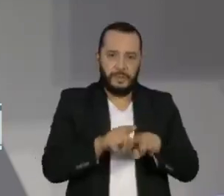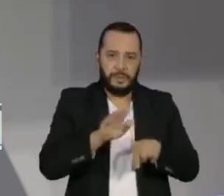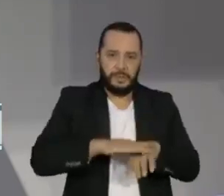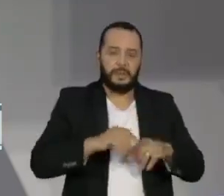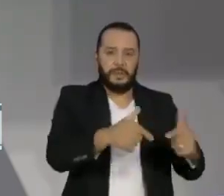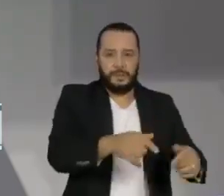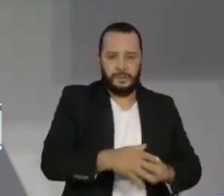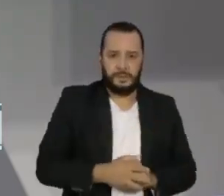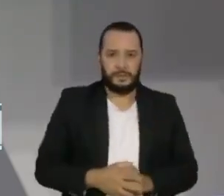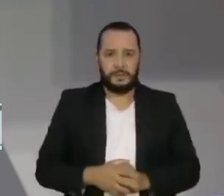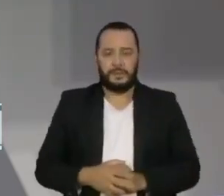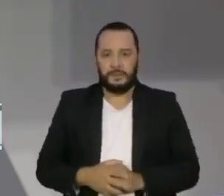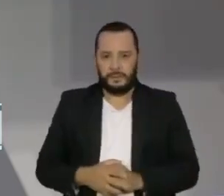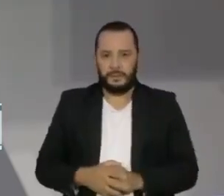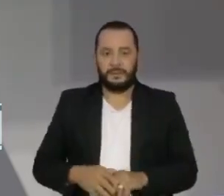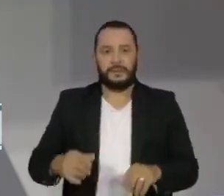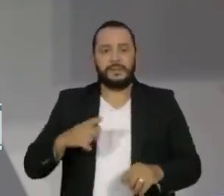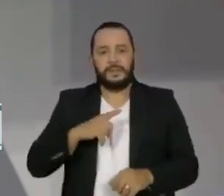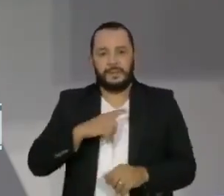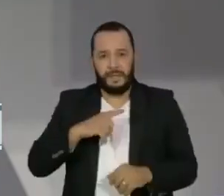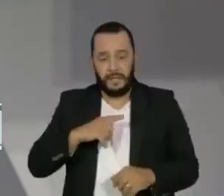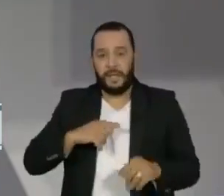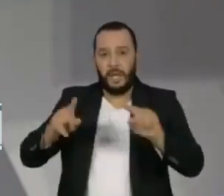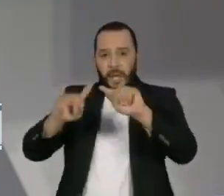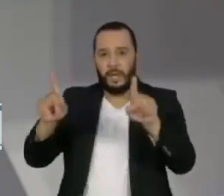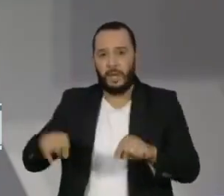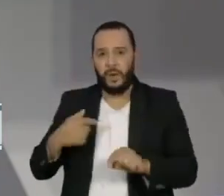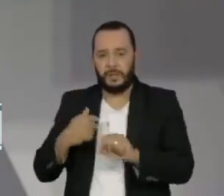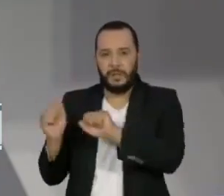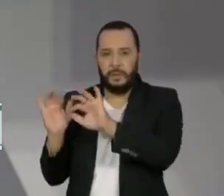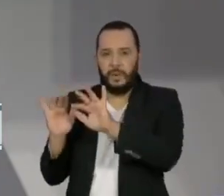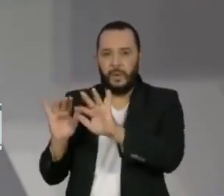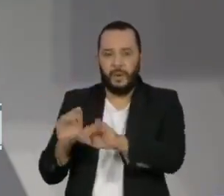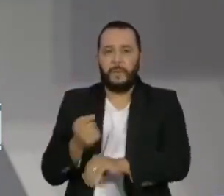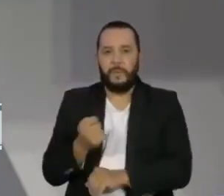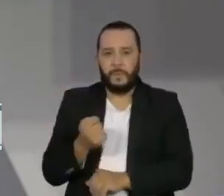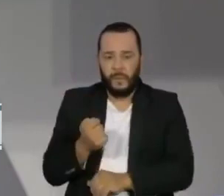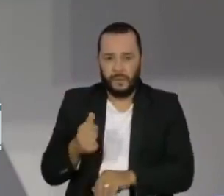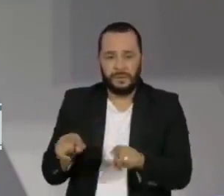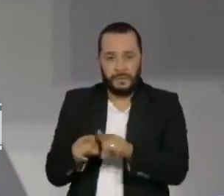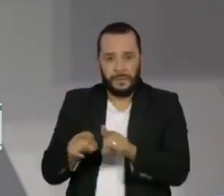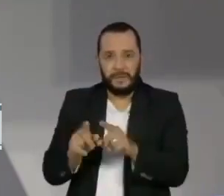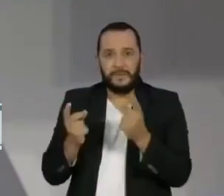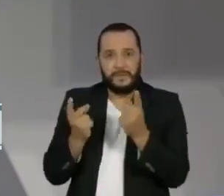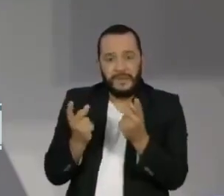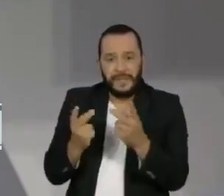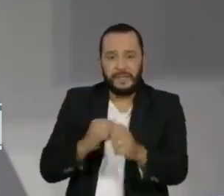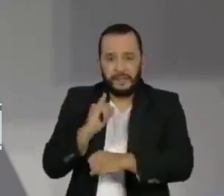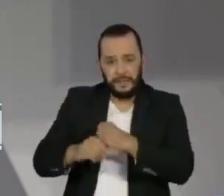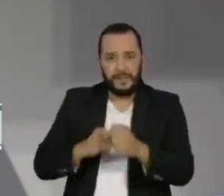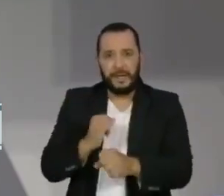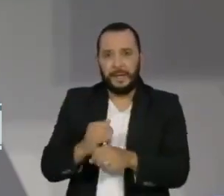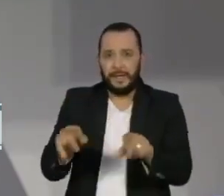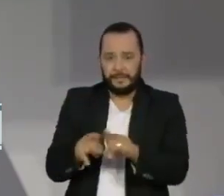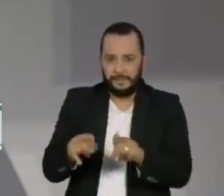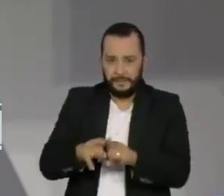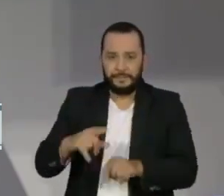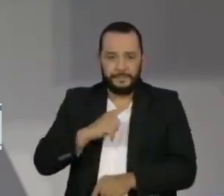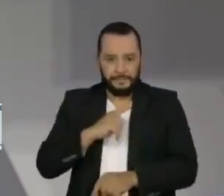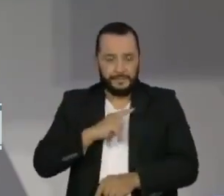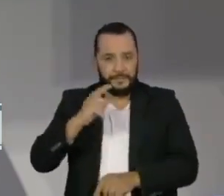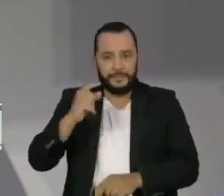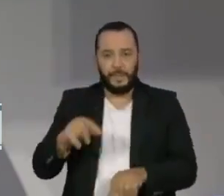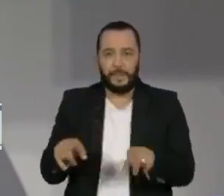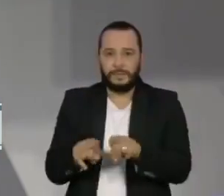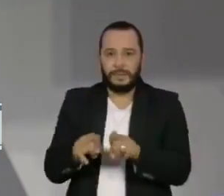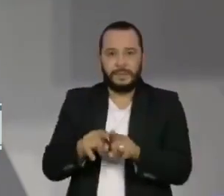O esvaziamento das lojas na pandemia e o aumento das vendas online fizeram com que as grandes marcas repensassem os